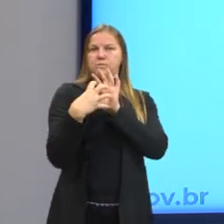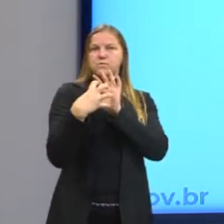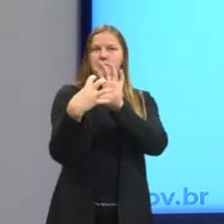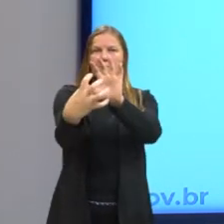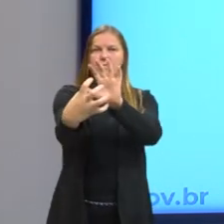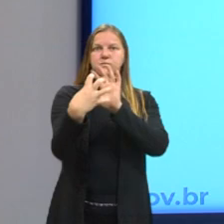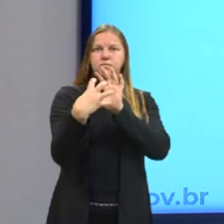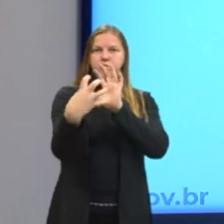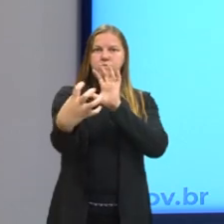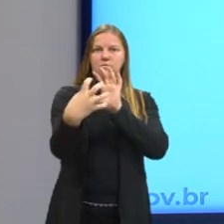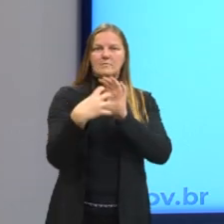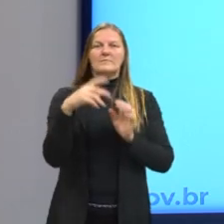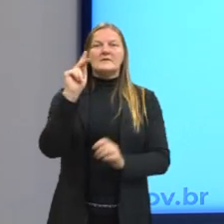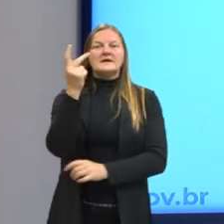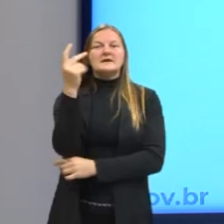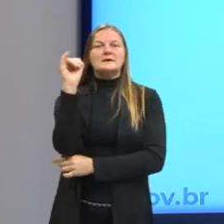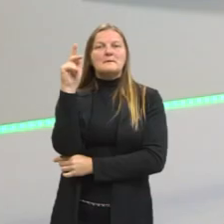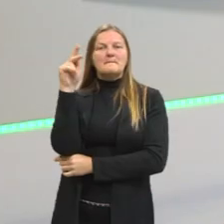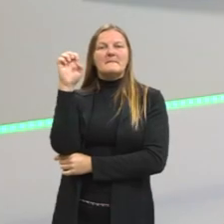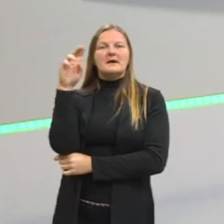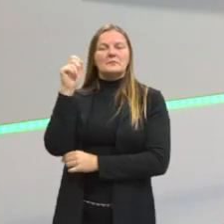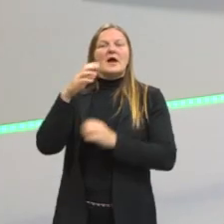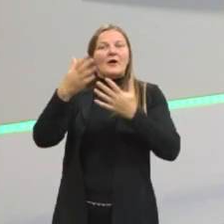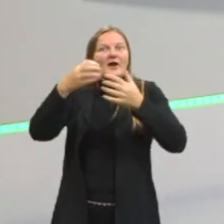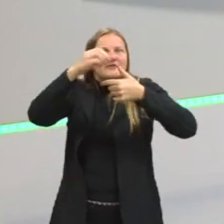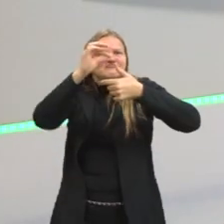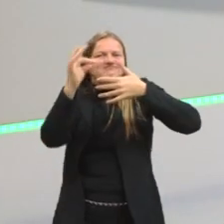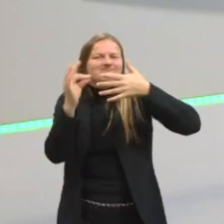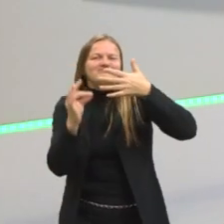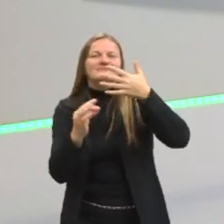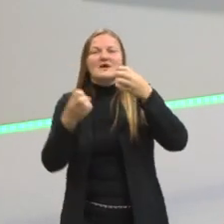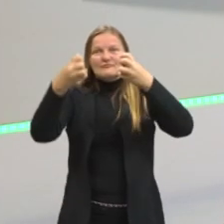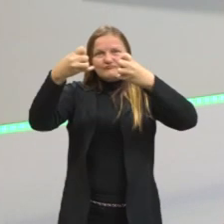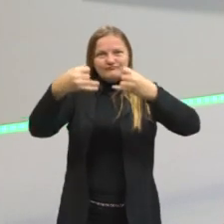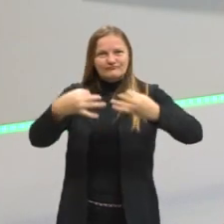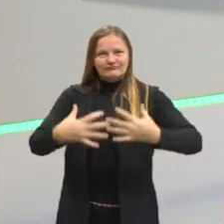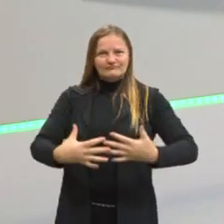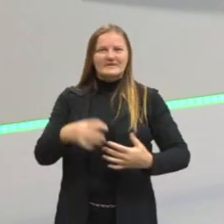gente vai começar a olhar cada uma delas detalhadamente a partir de agora.